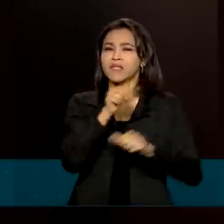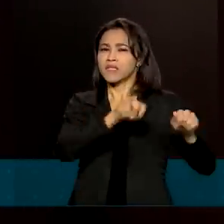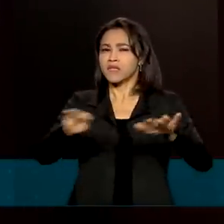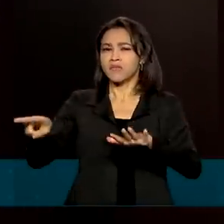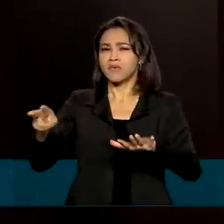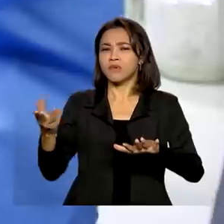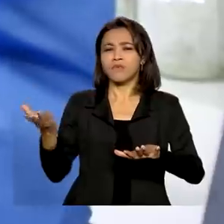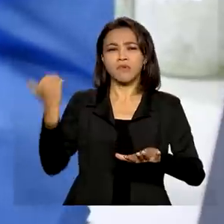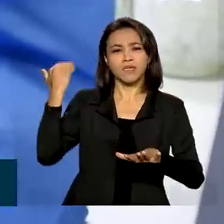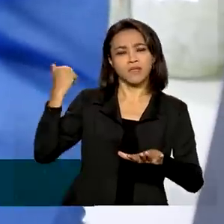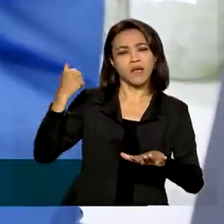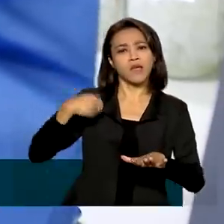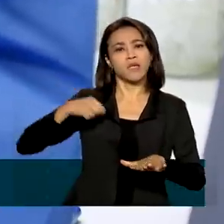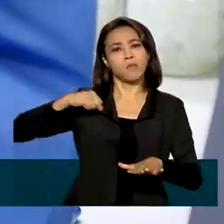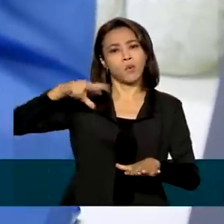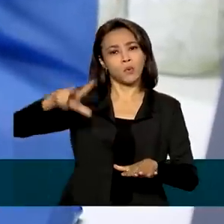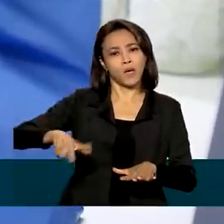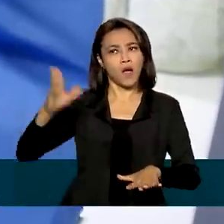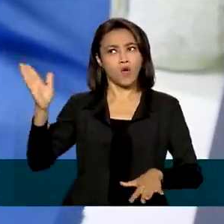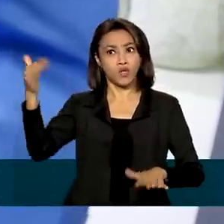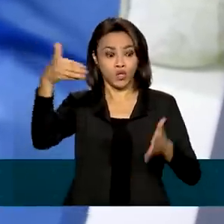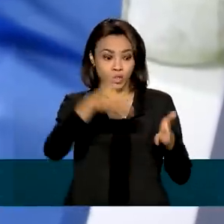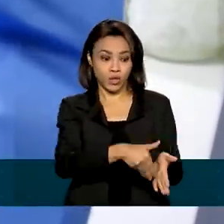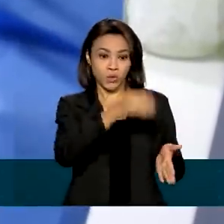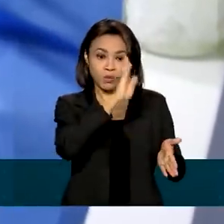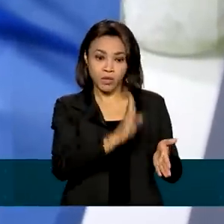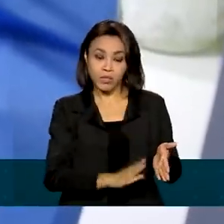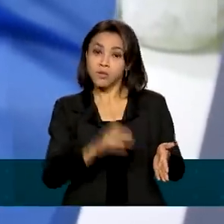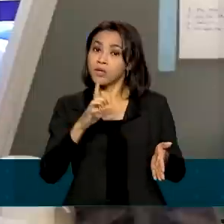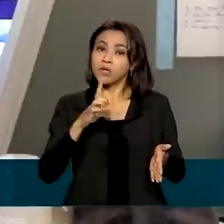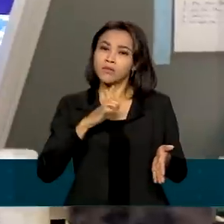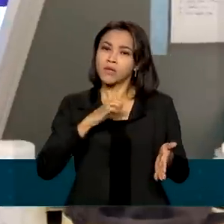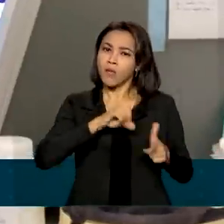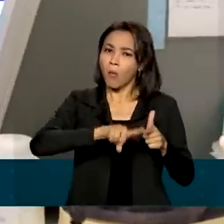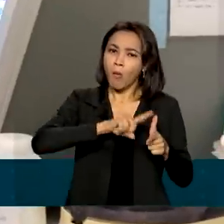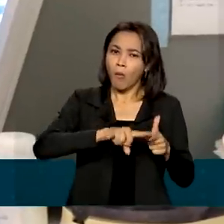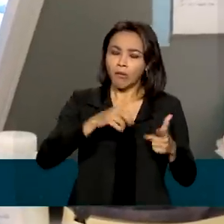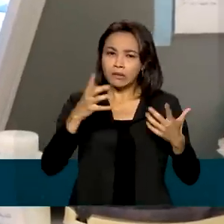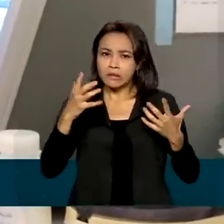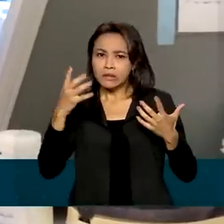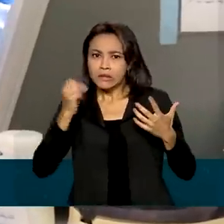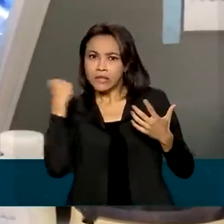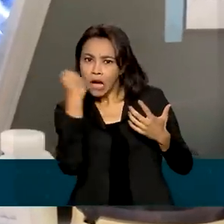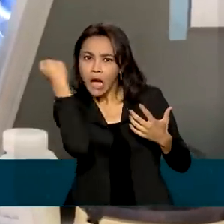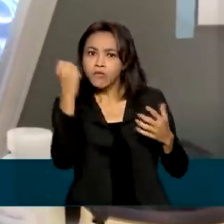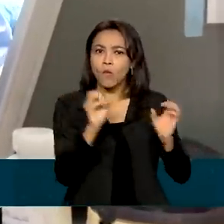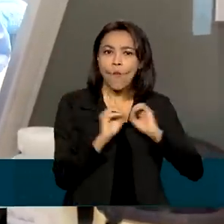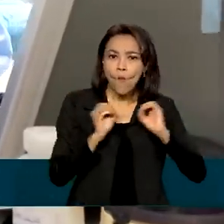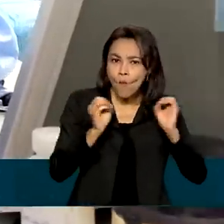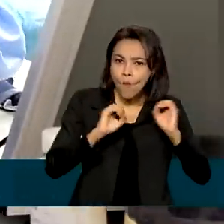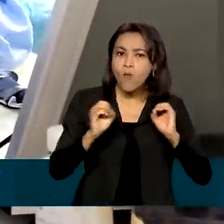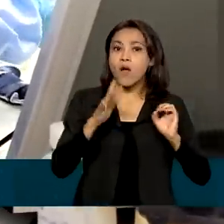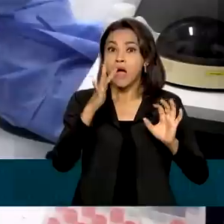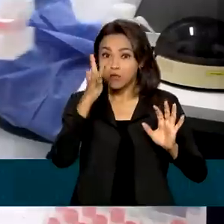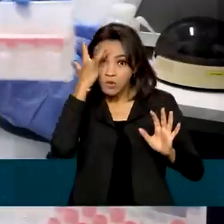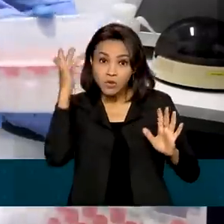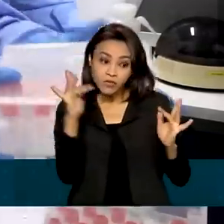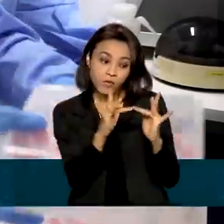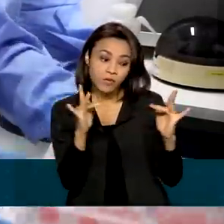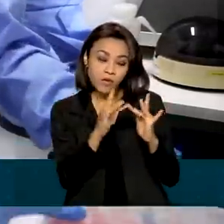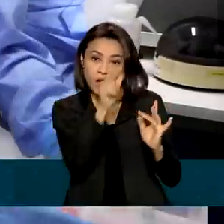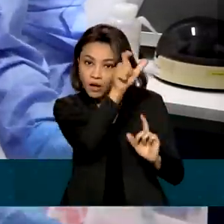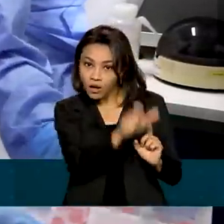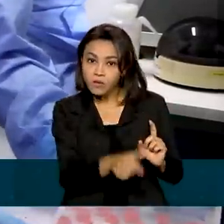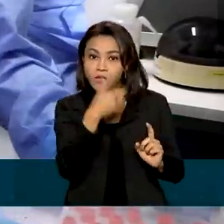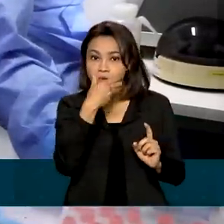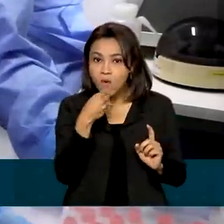passada. Ele está com um quadro clínico estável, sem complicações. As pessoas que tiveram contato também estão em isolamento domiciliar e